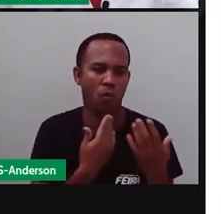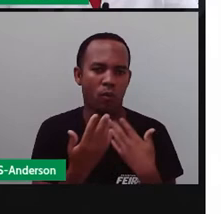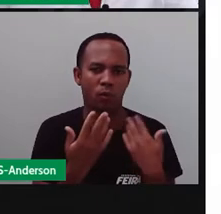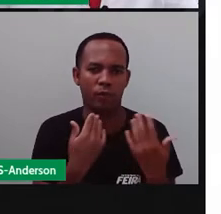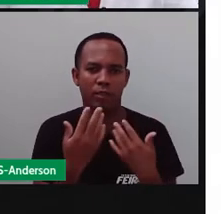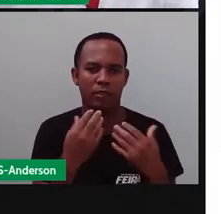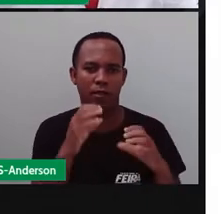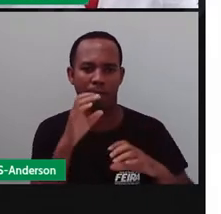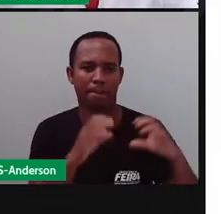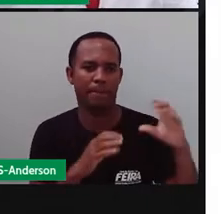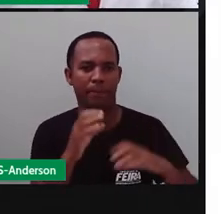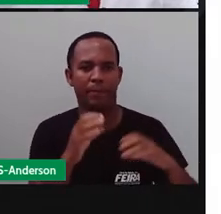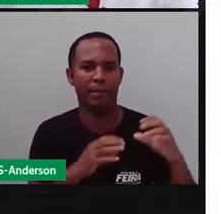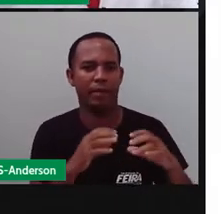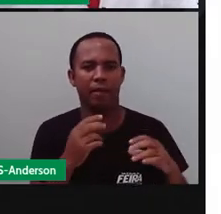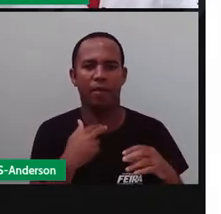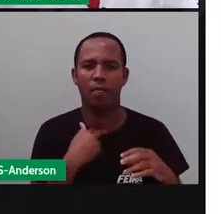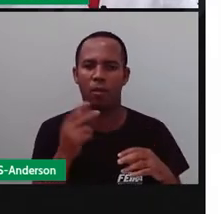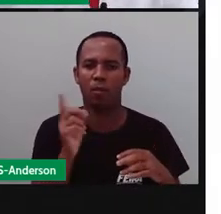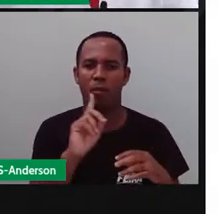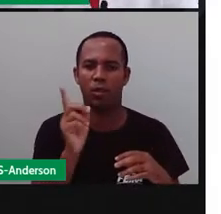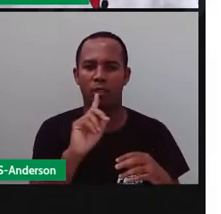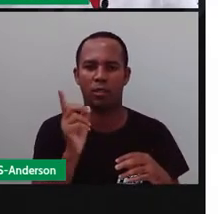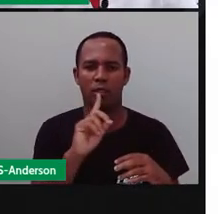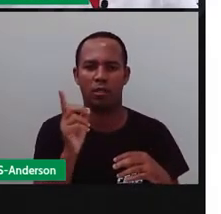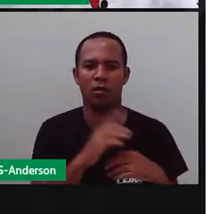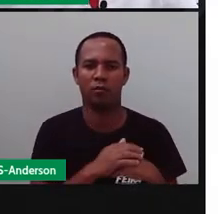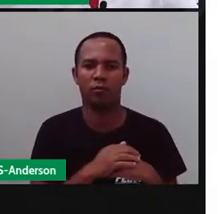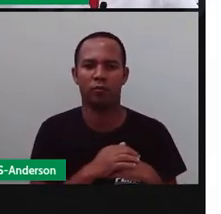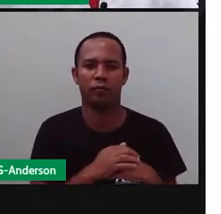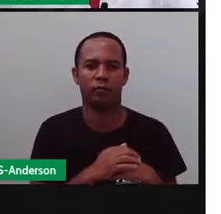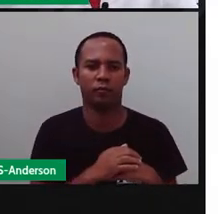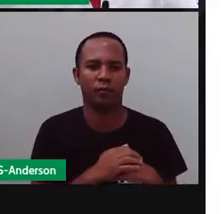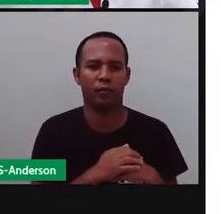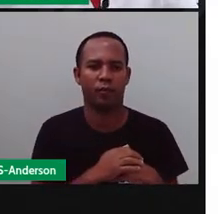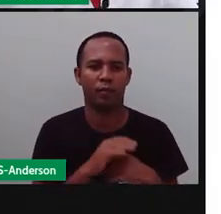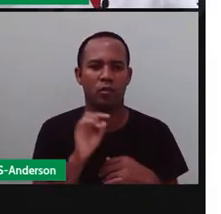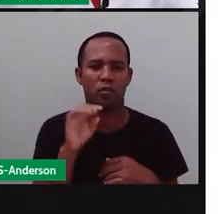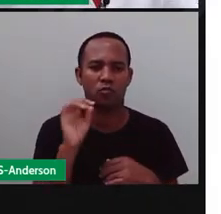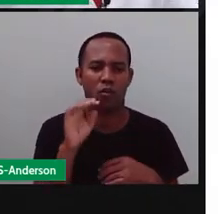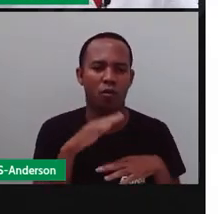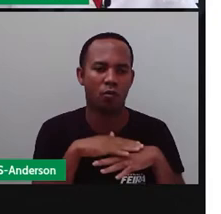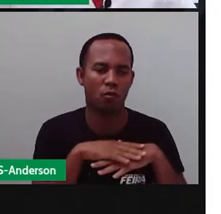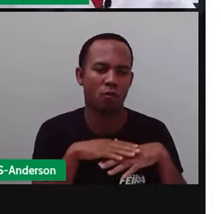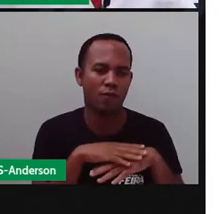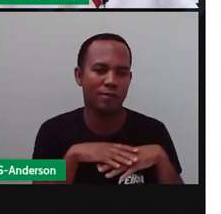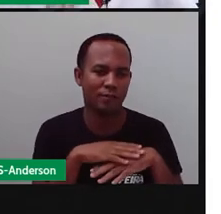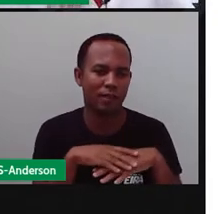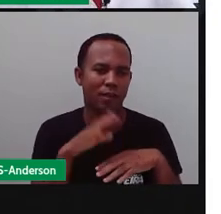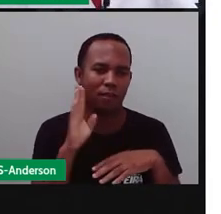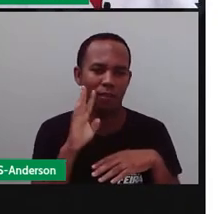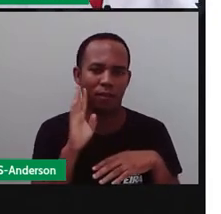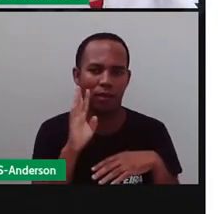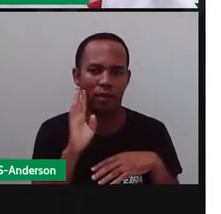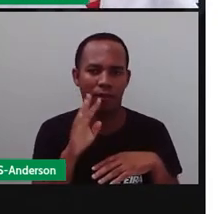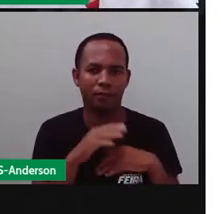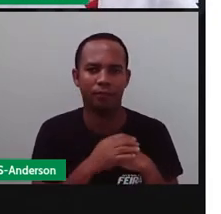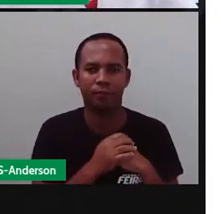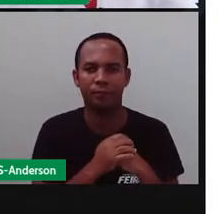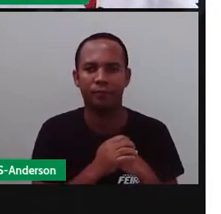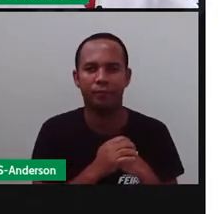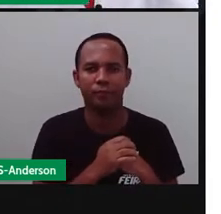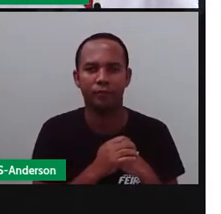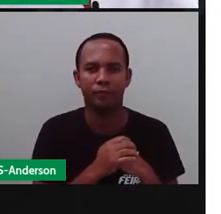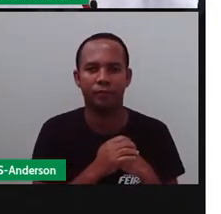podemos brigar com os mais velhos. Então, brigar não é o quê? Legal. Mas eu tenho uma perguntinha pra